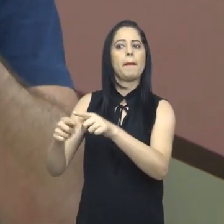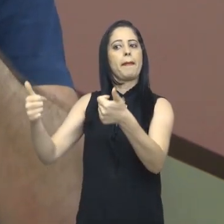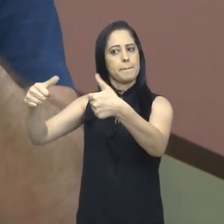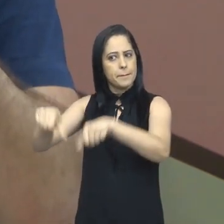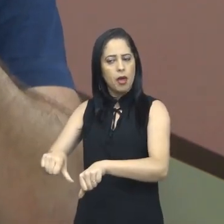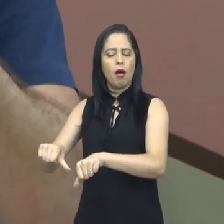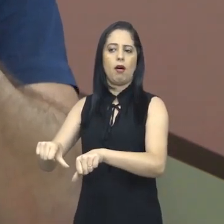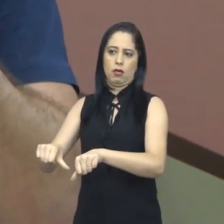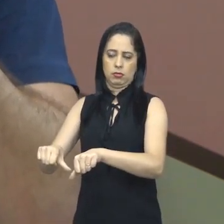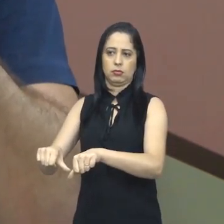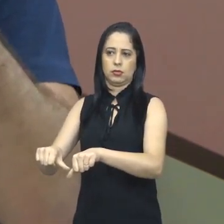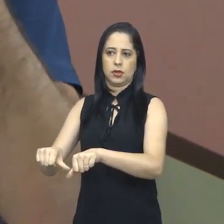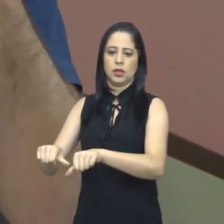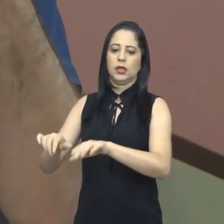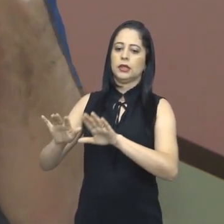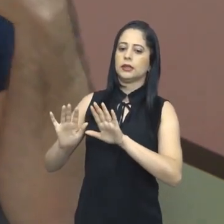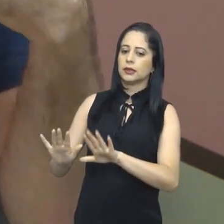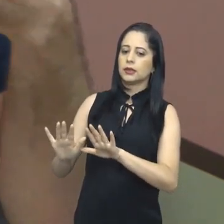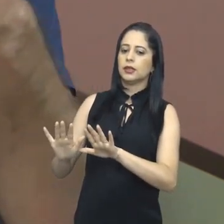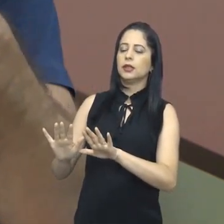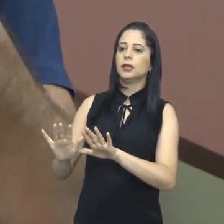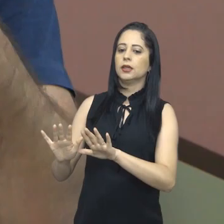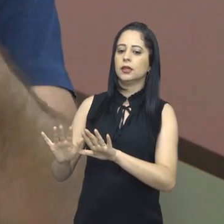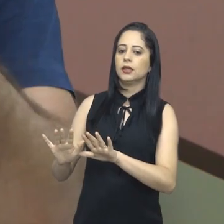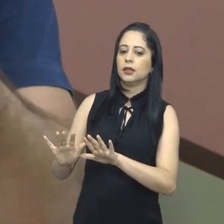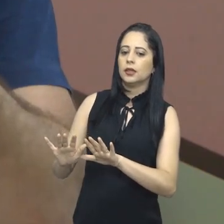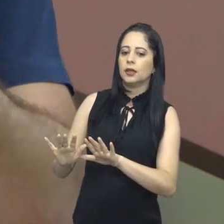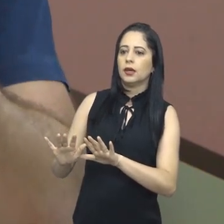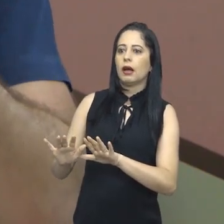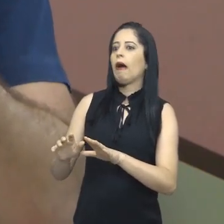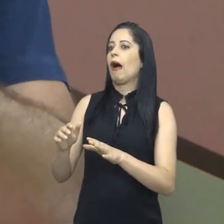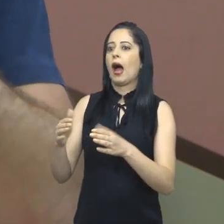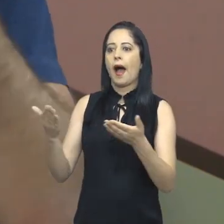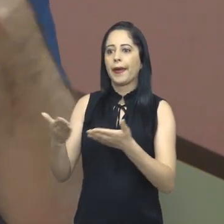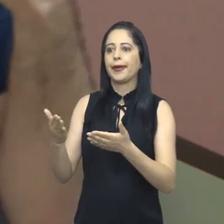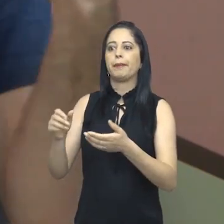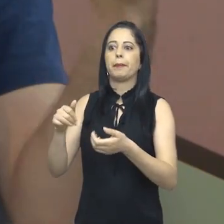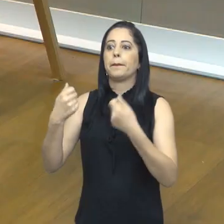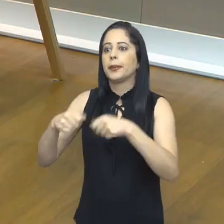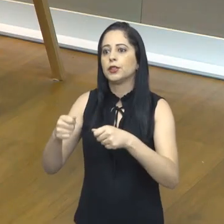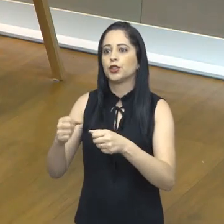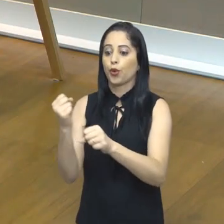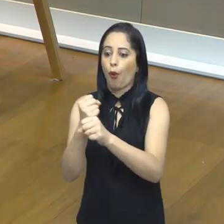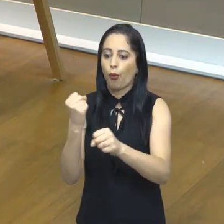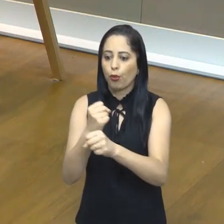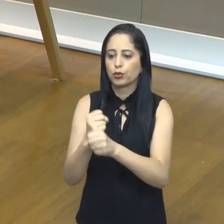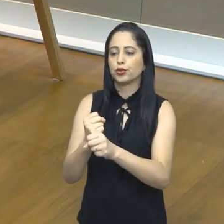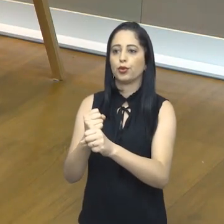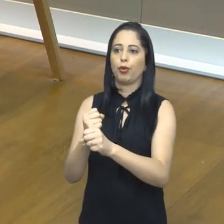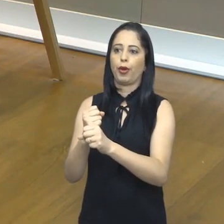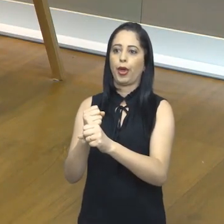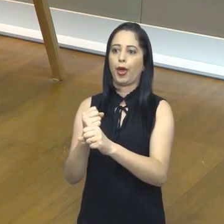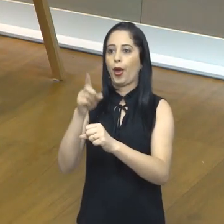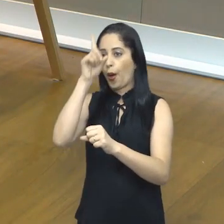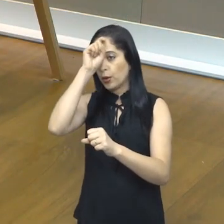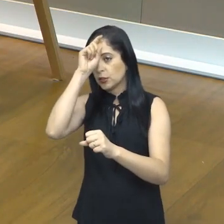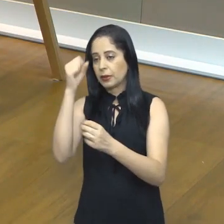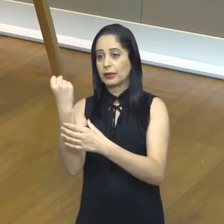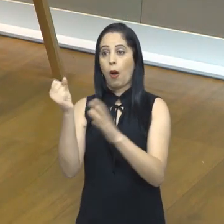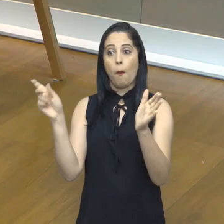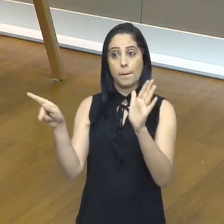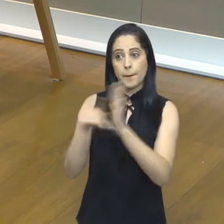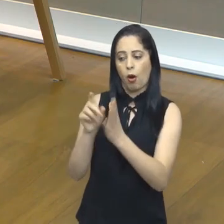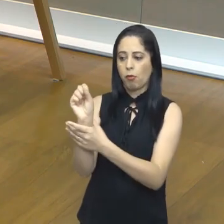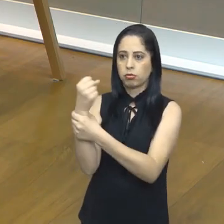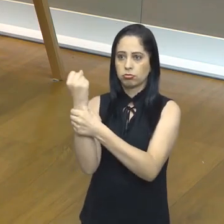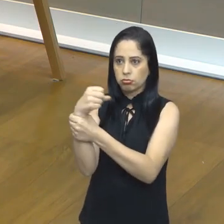comunidade médica e teve uma reestruturação de clínicas de fisioterapeutas, pneumologistas, cardiologistas, neurologistas,